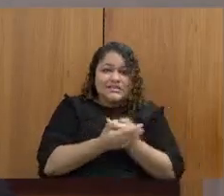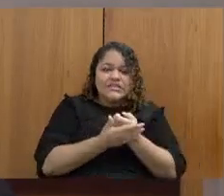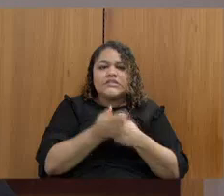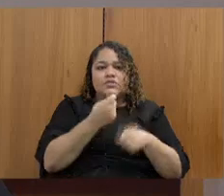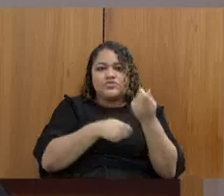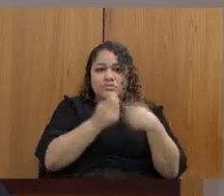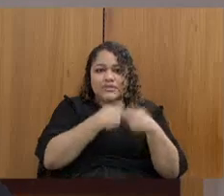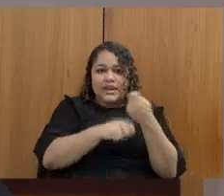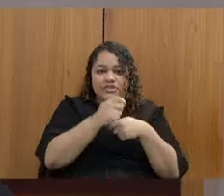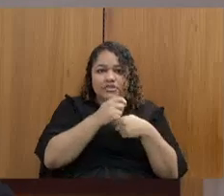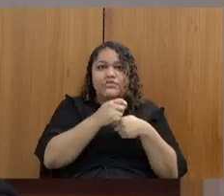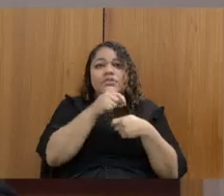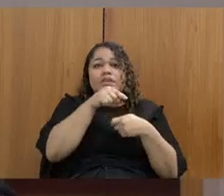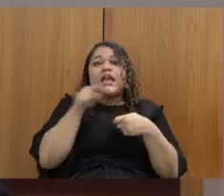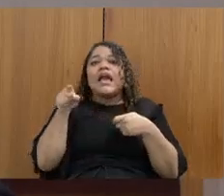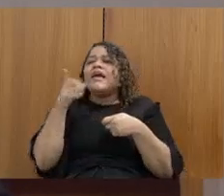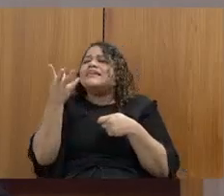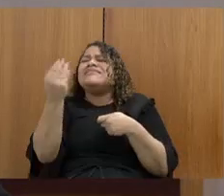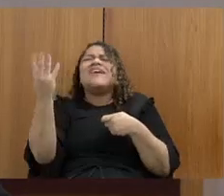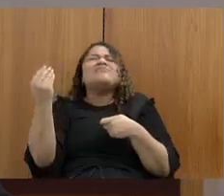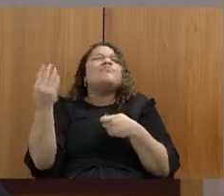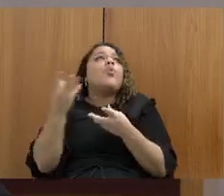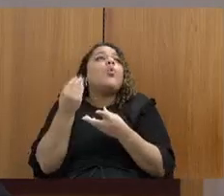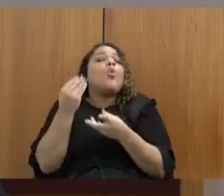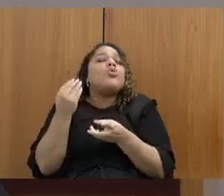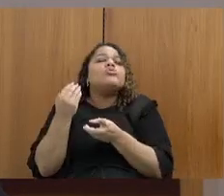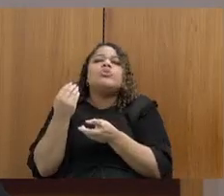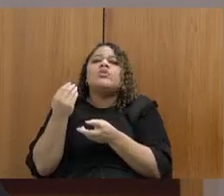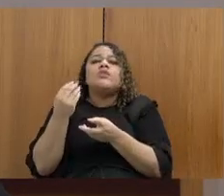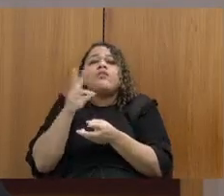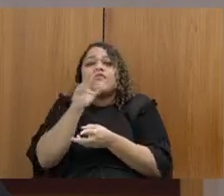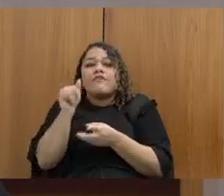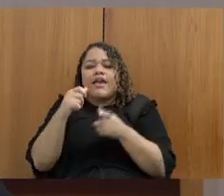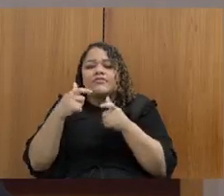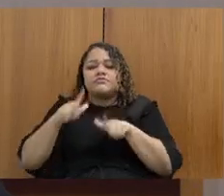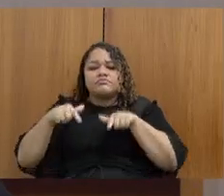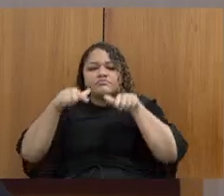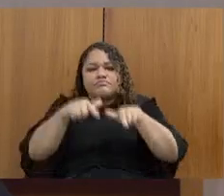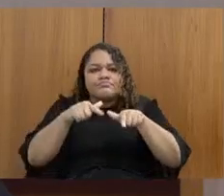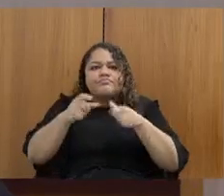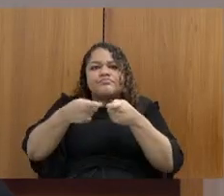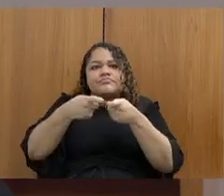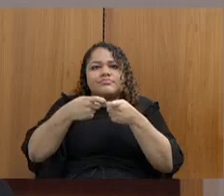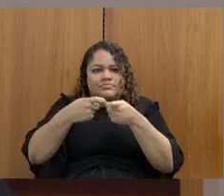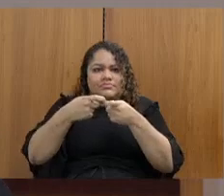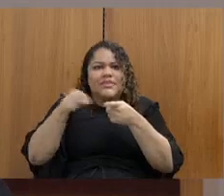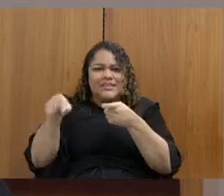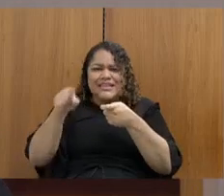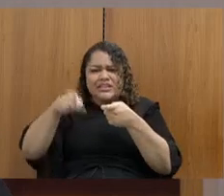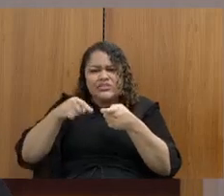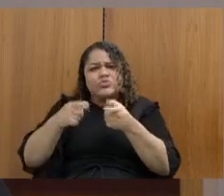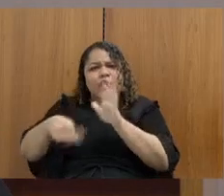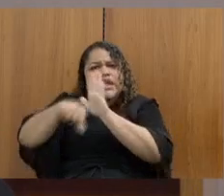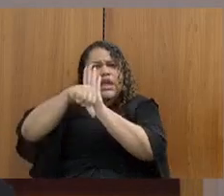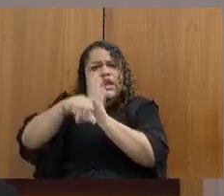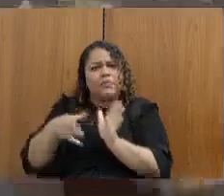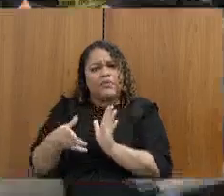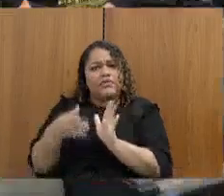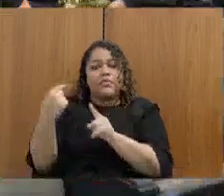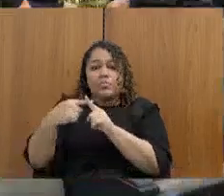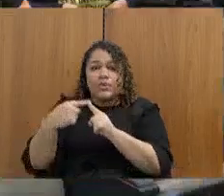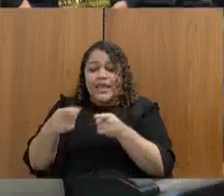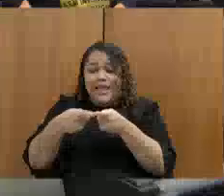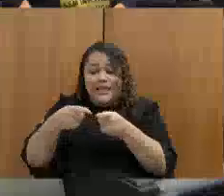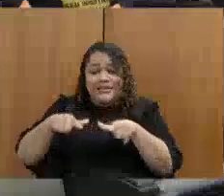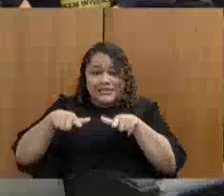chover atestado, vai chover atestado, é uma expressão criminosa, se vocês querem saber, porque o atestado é para aquele que precisa do